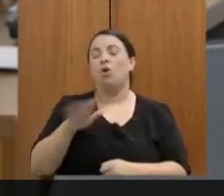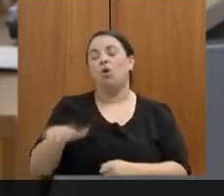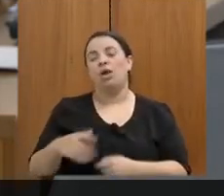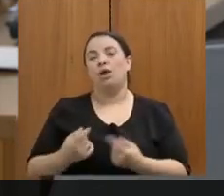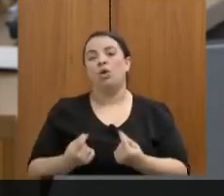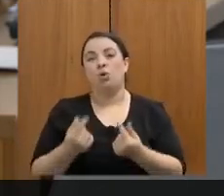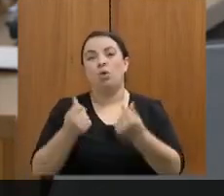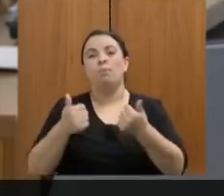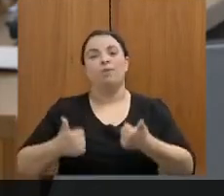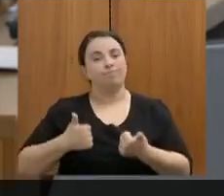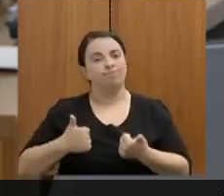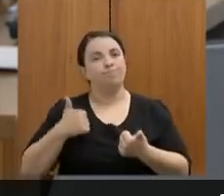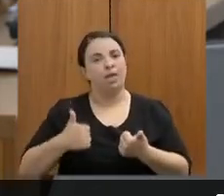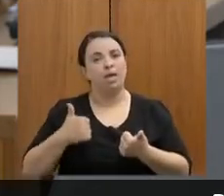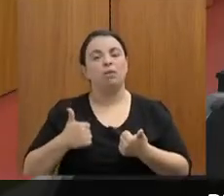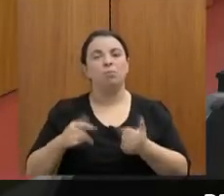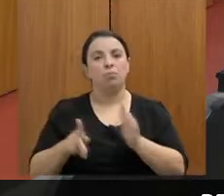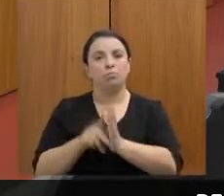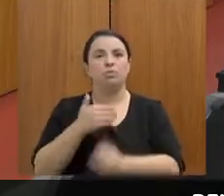Estado. Obrigada.